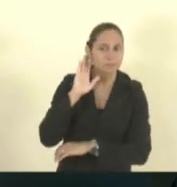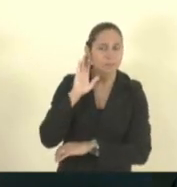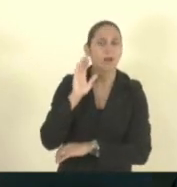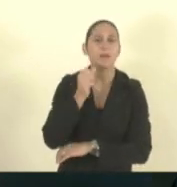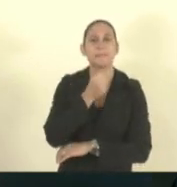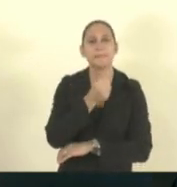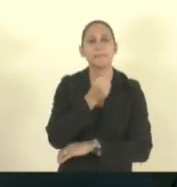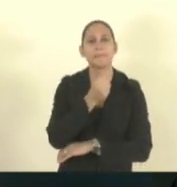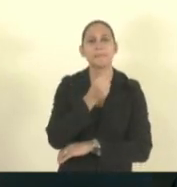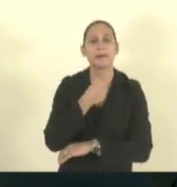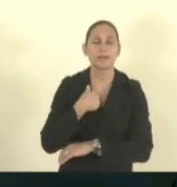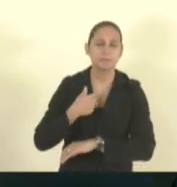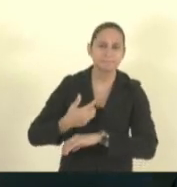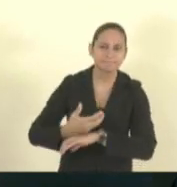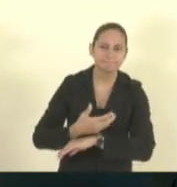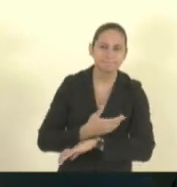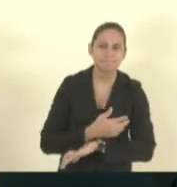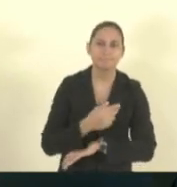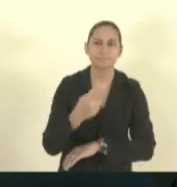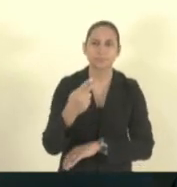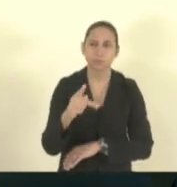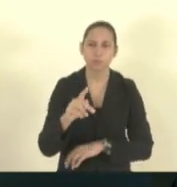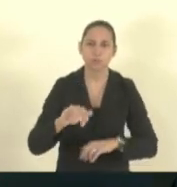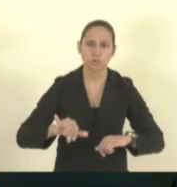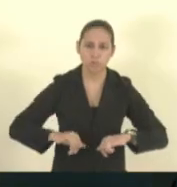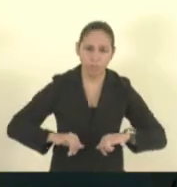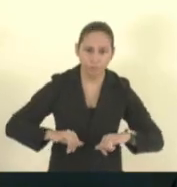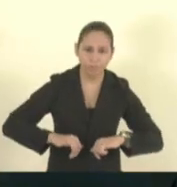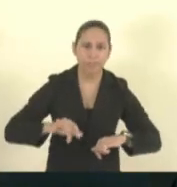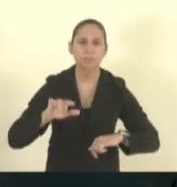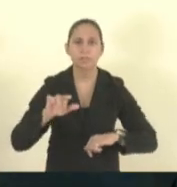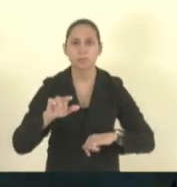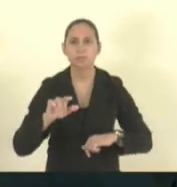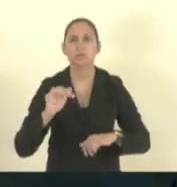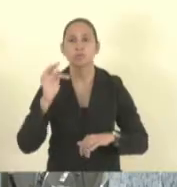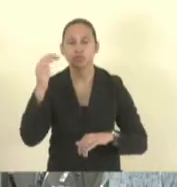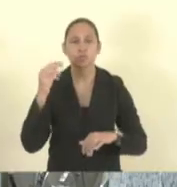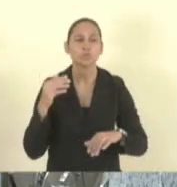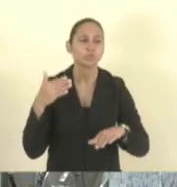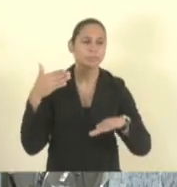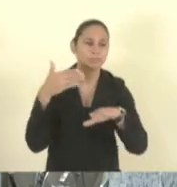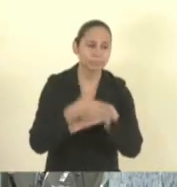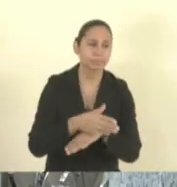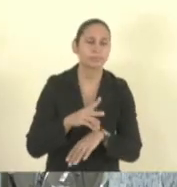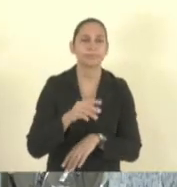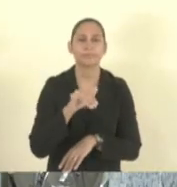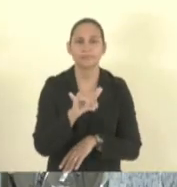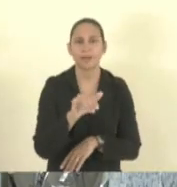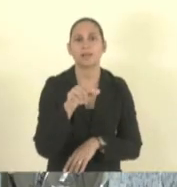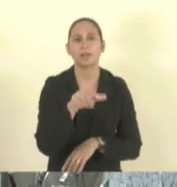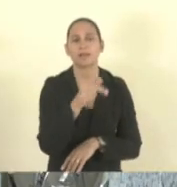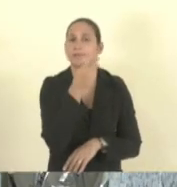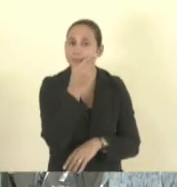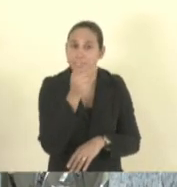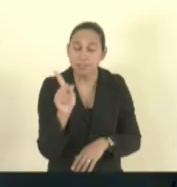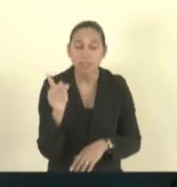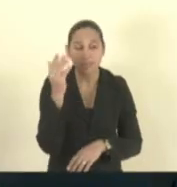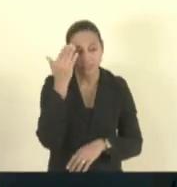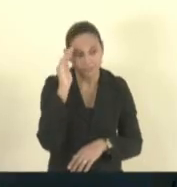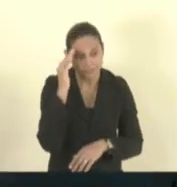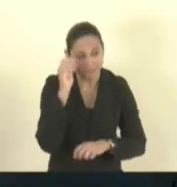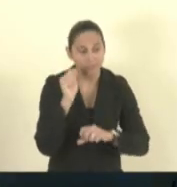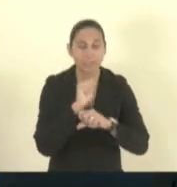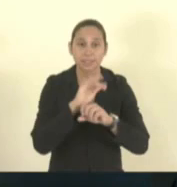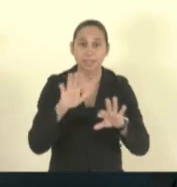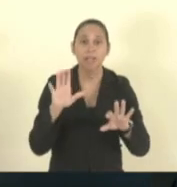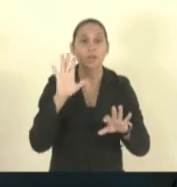depoimentos então pode saber que a sua dor nós vamos lá na escola se Deus quiser for aprovado aqui conhecer entender e ver se a gente